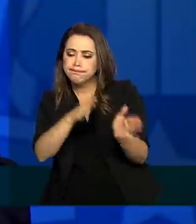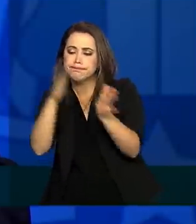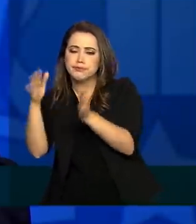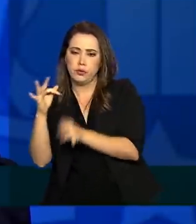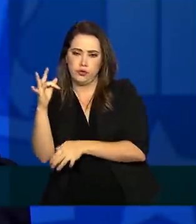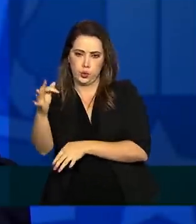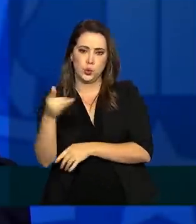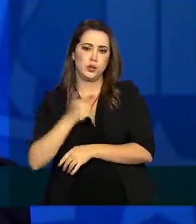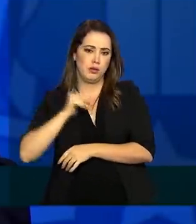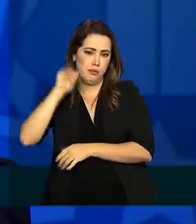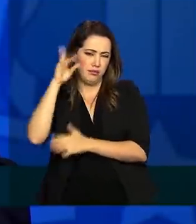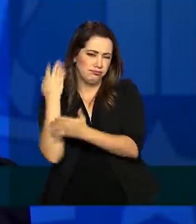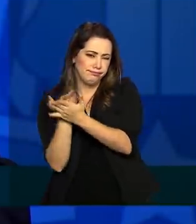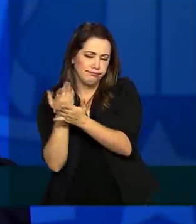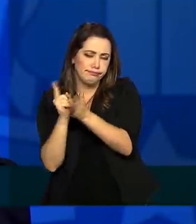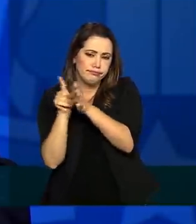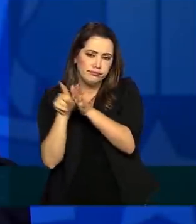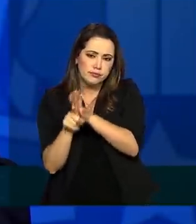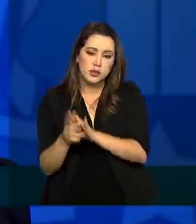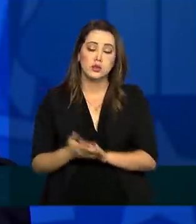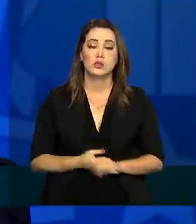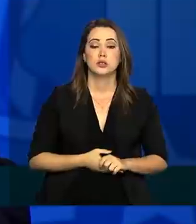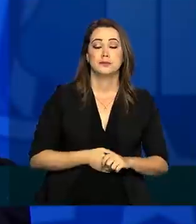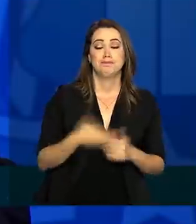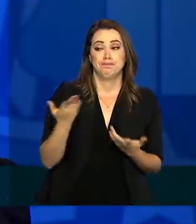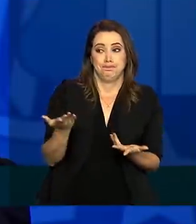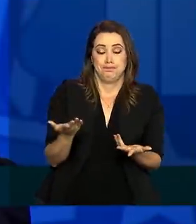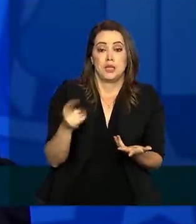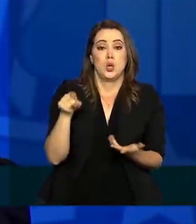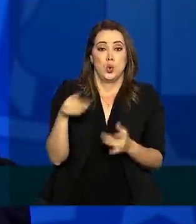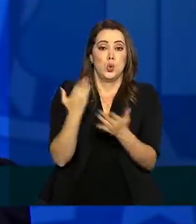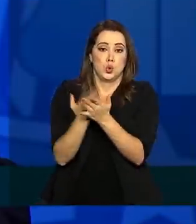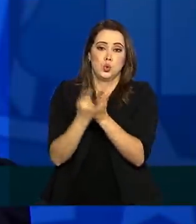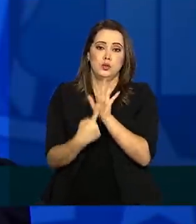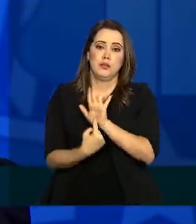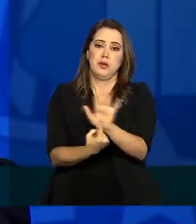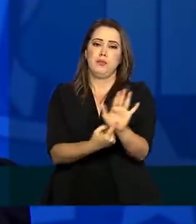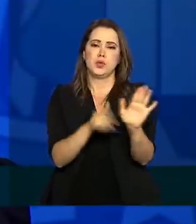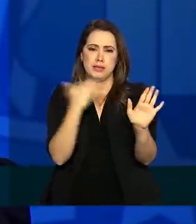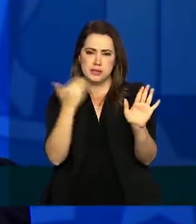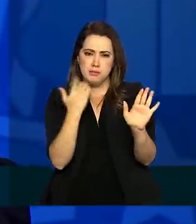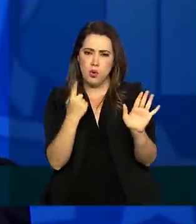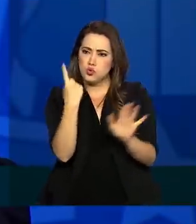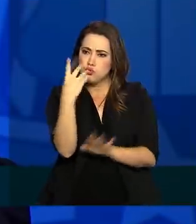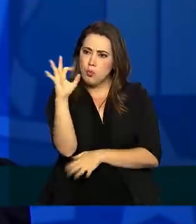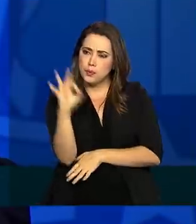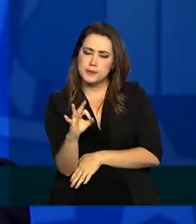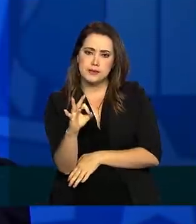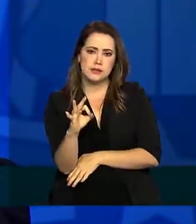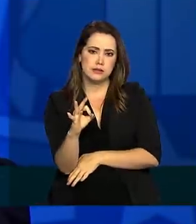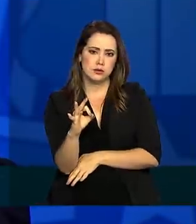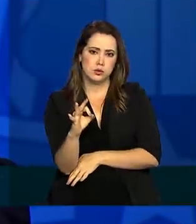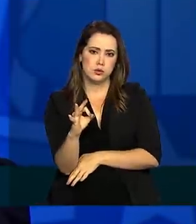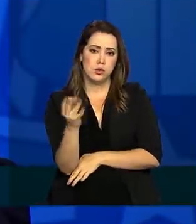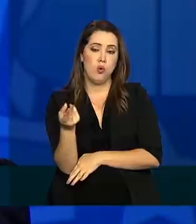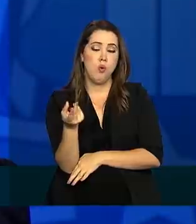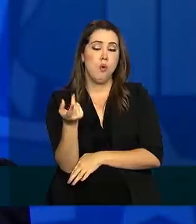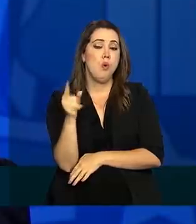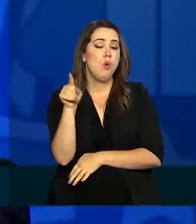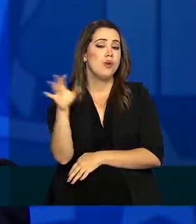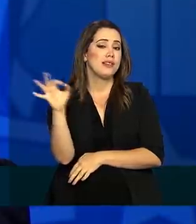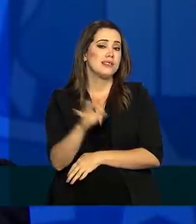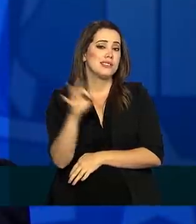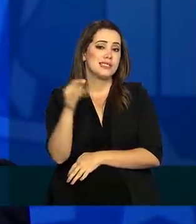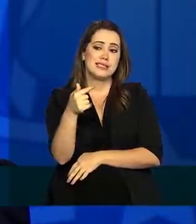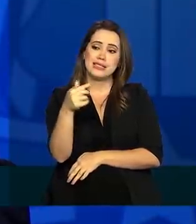Da mesma forma, a taxa de mortalidade do estudo está próxima de 1%. O valor é 75% menor do que